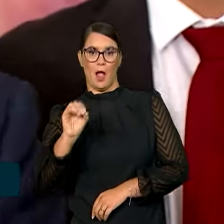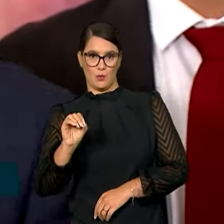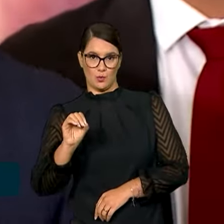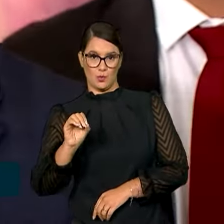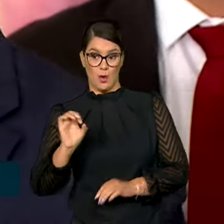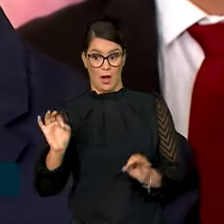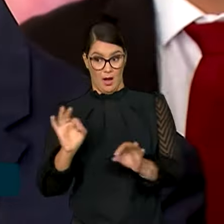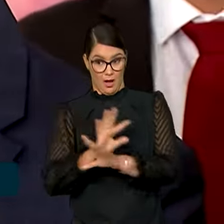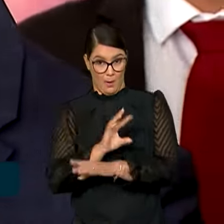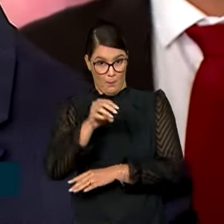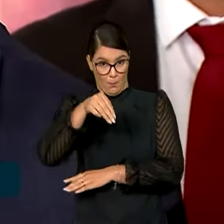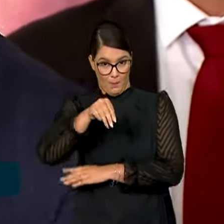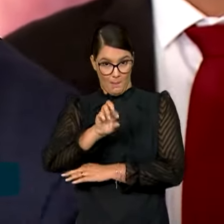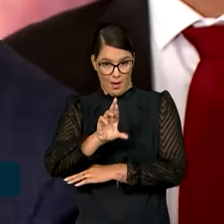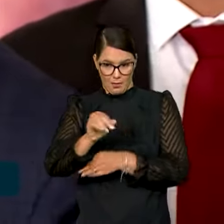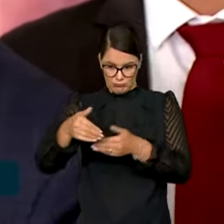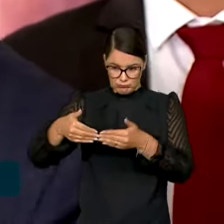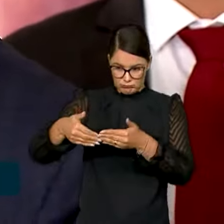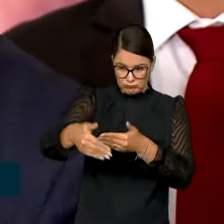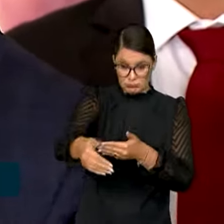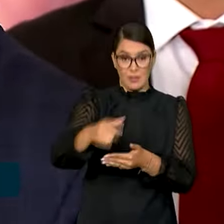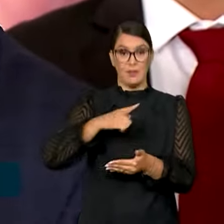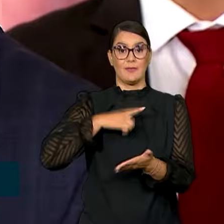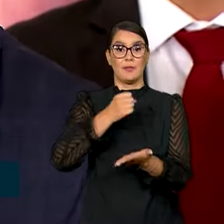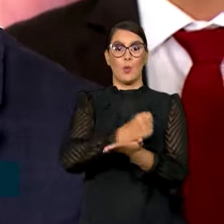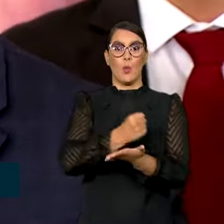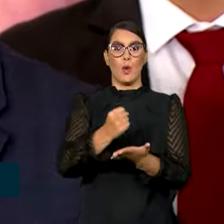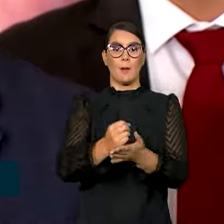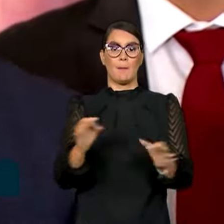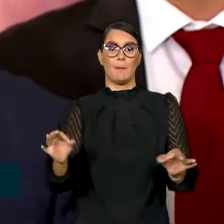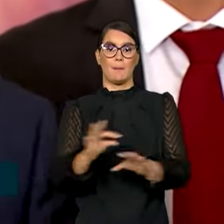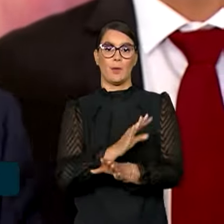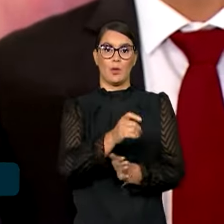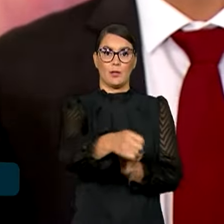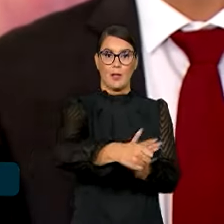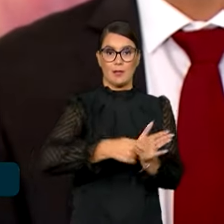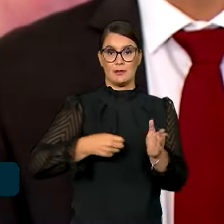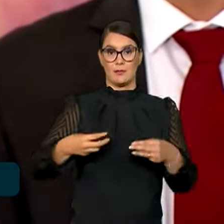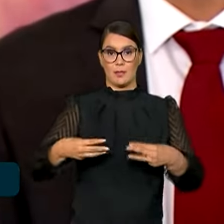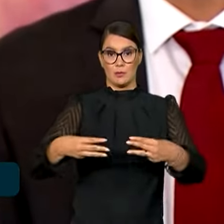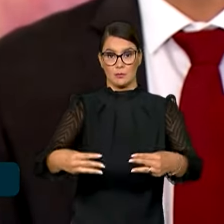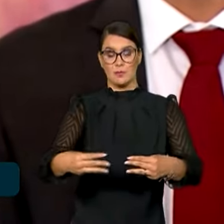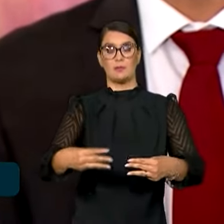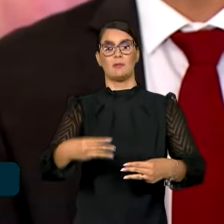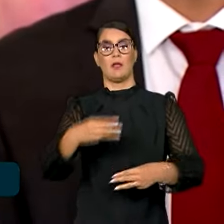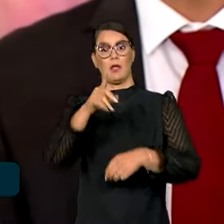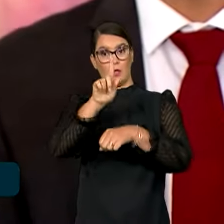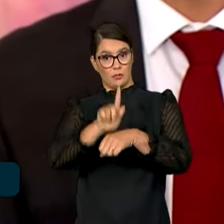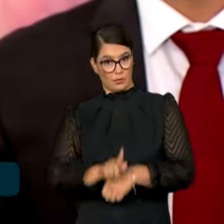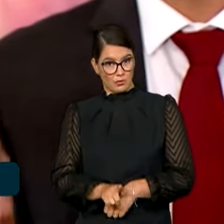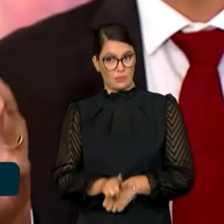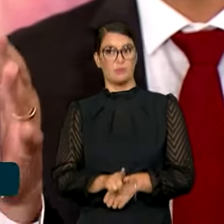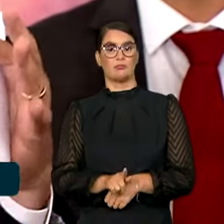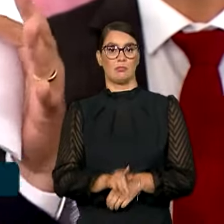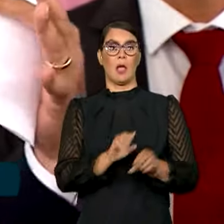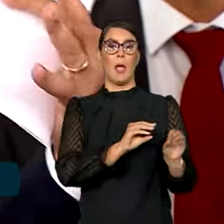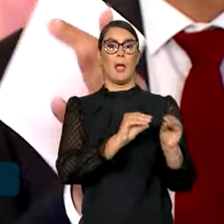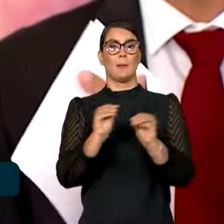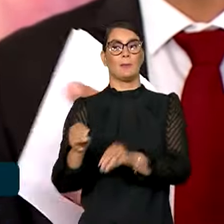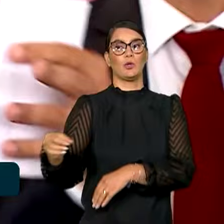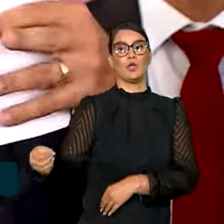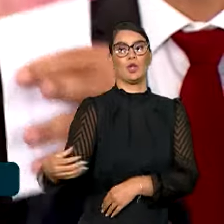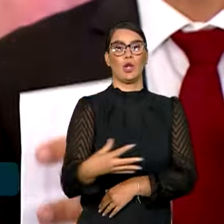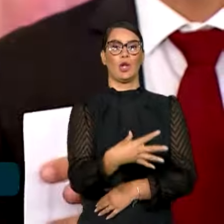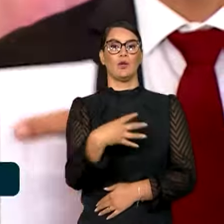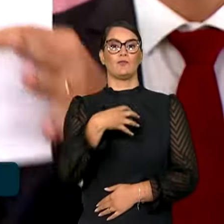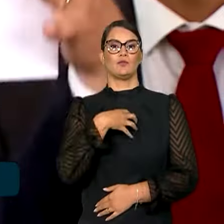nós teremos um contrato definitivo assinado pelo Ministério da Gestão e, portanto, passa a ter uma nova